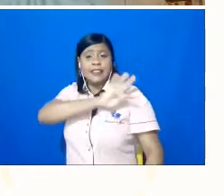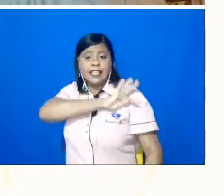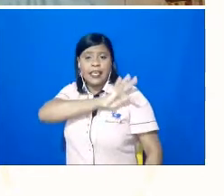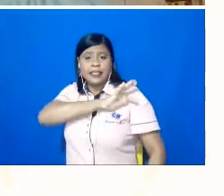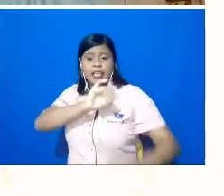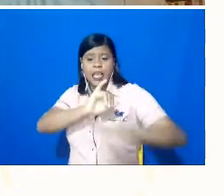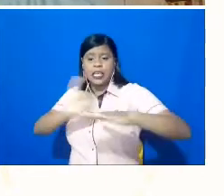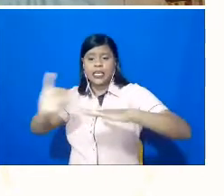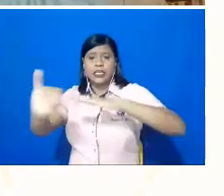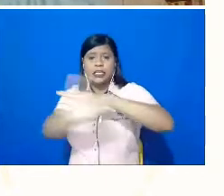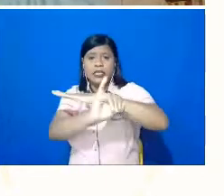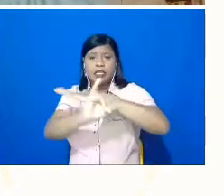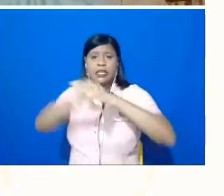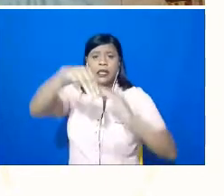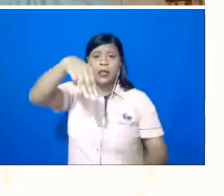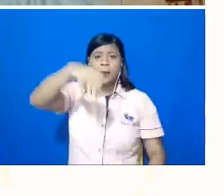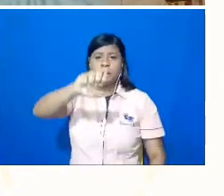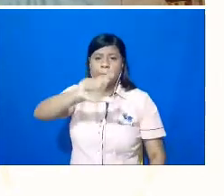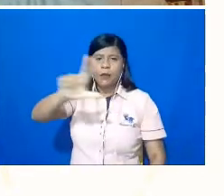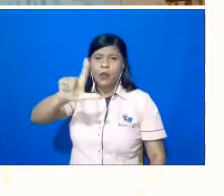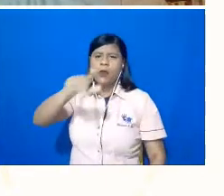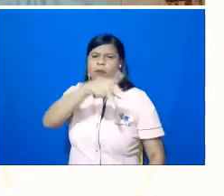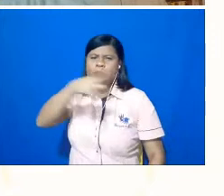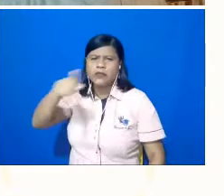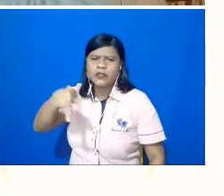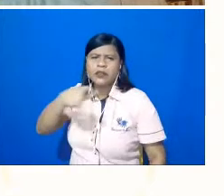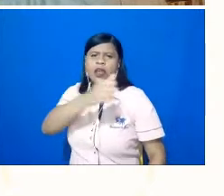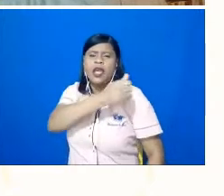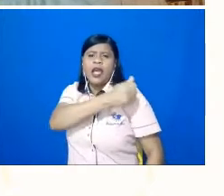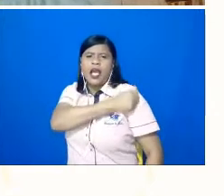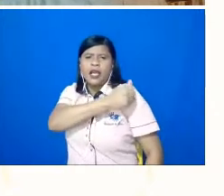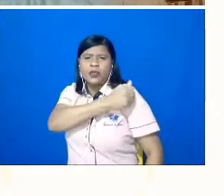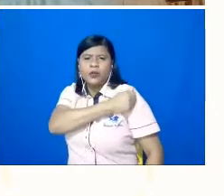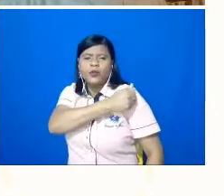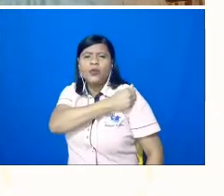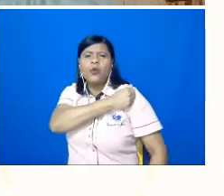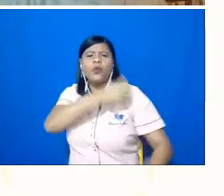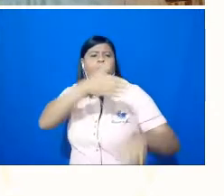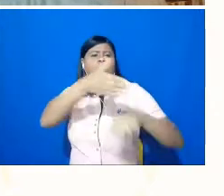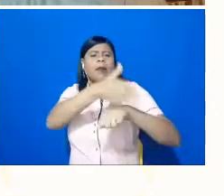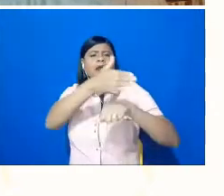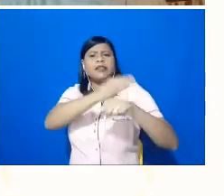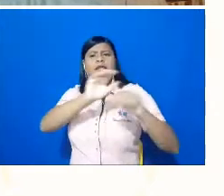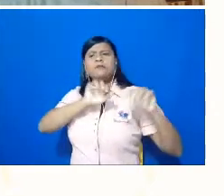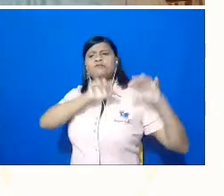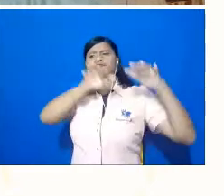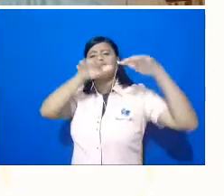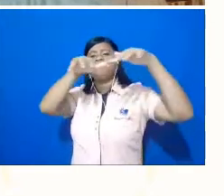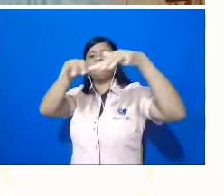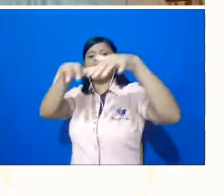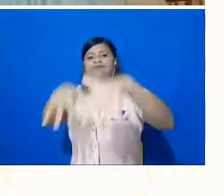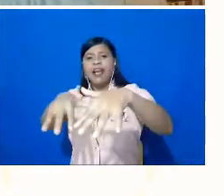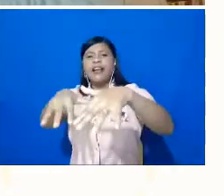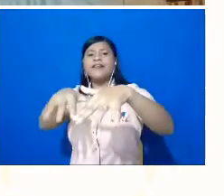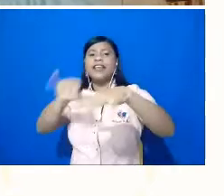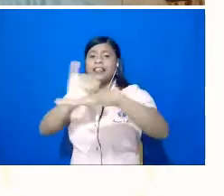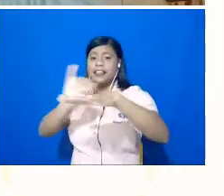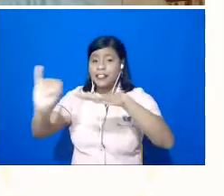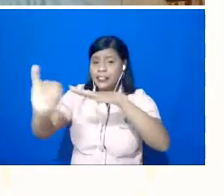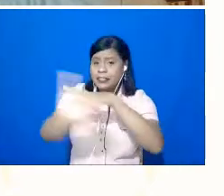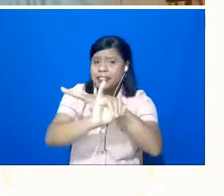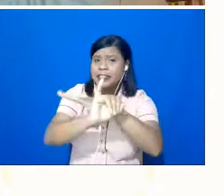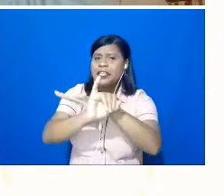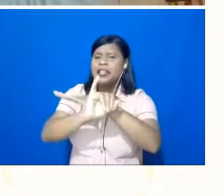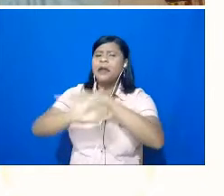professores, estudantes, participantes do evento foram até a ilha, tiveram momentos de descontração,